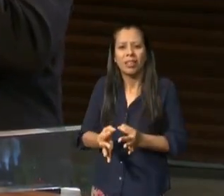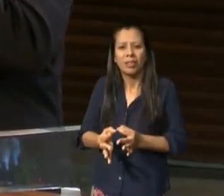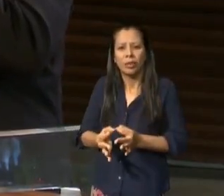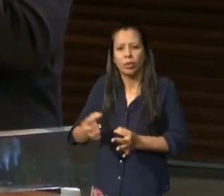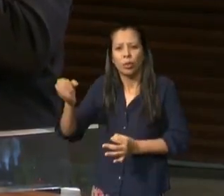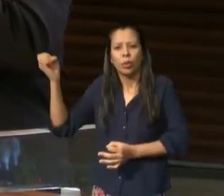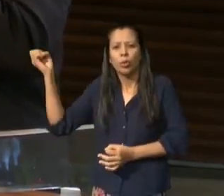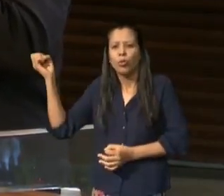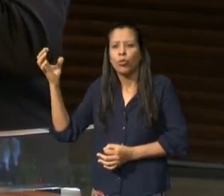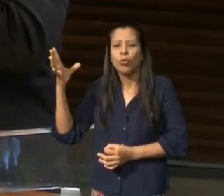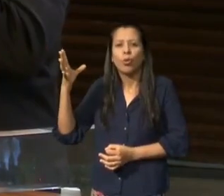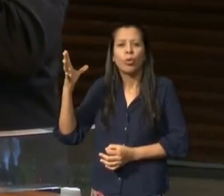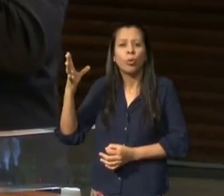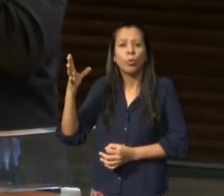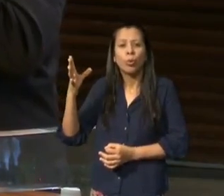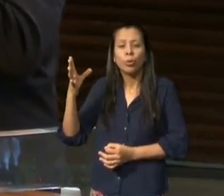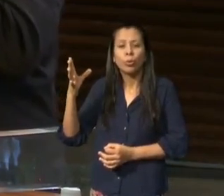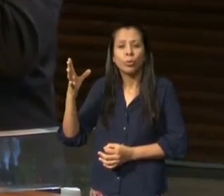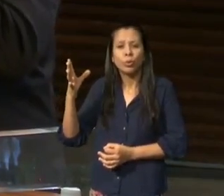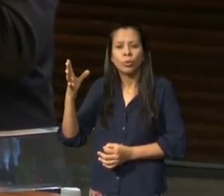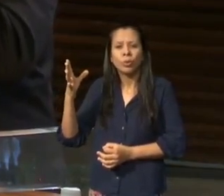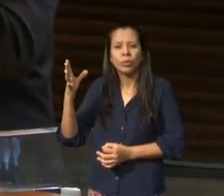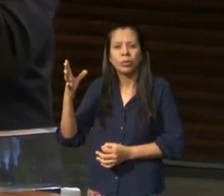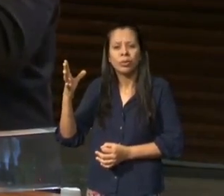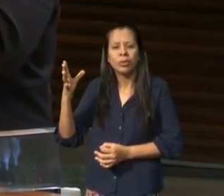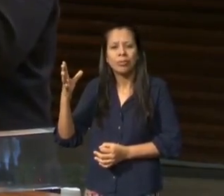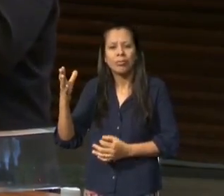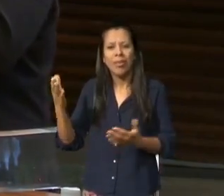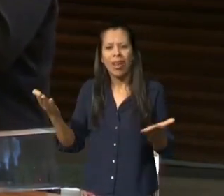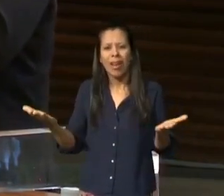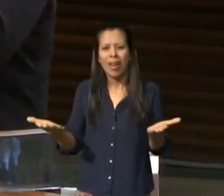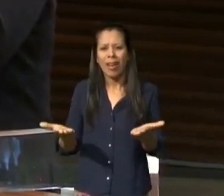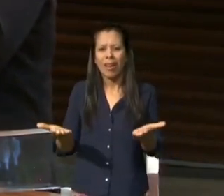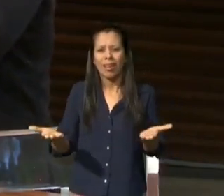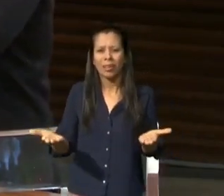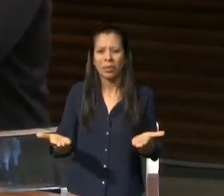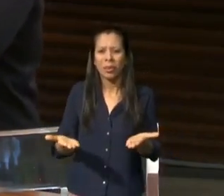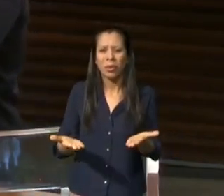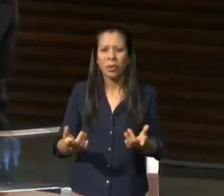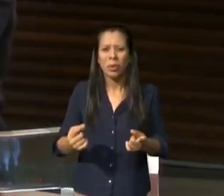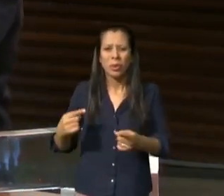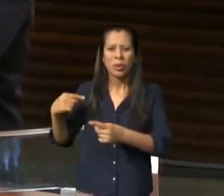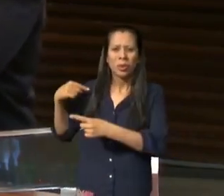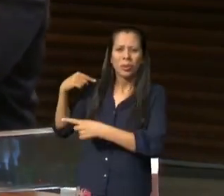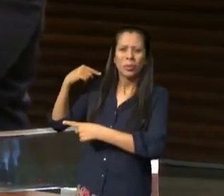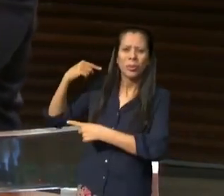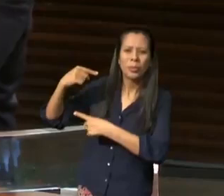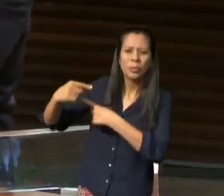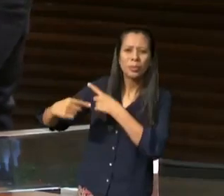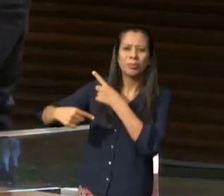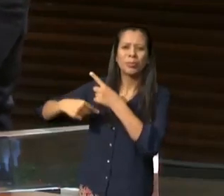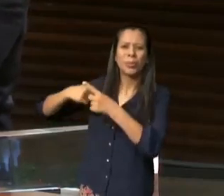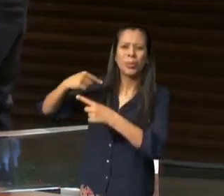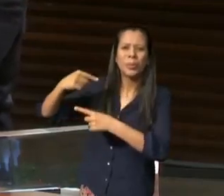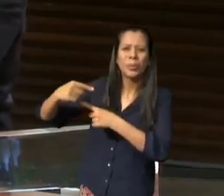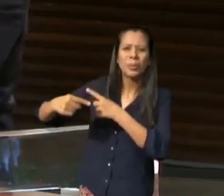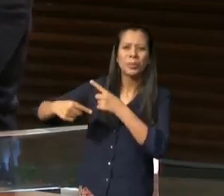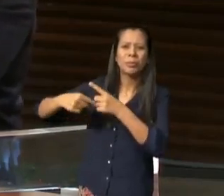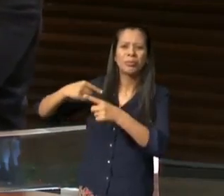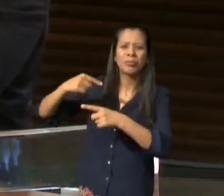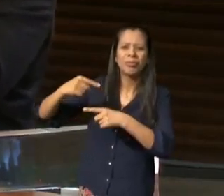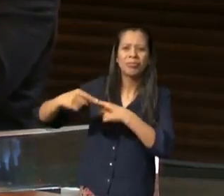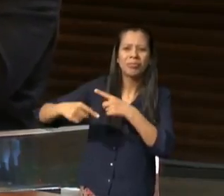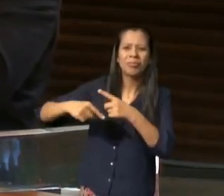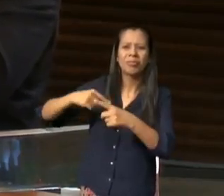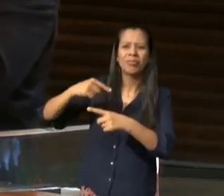foram esses homens que não puderam entrar na terra prometida foram esses homens que tiveram que morreram ficaram ali